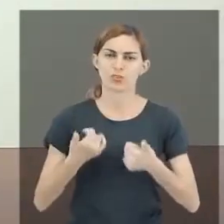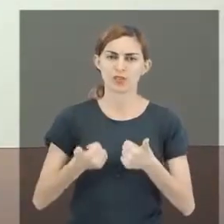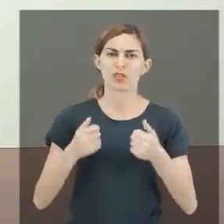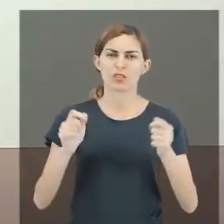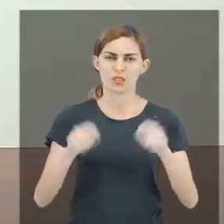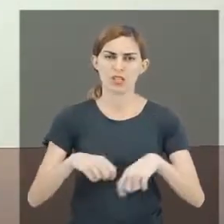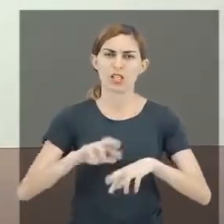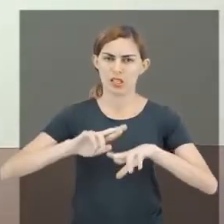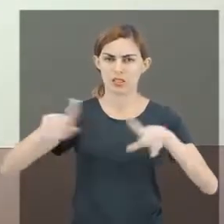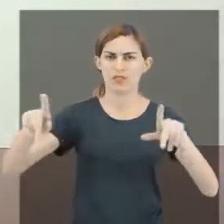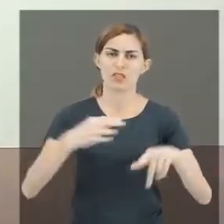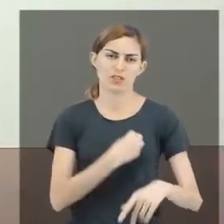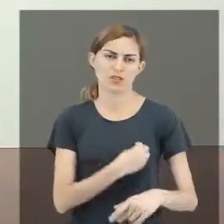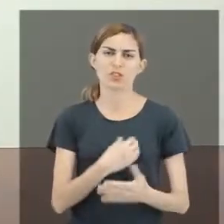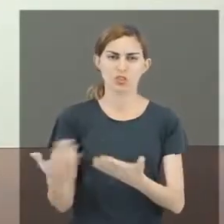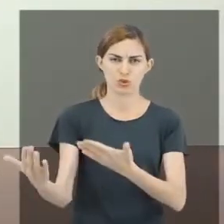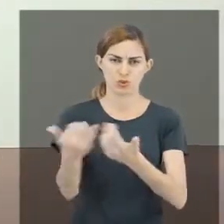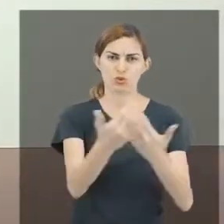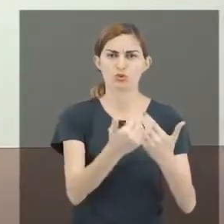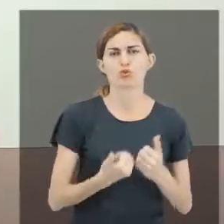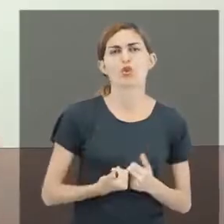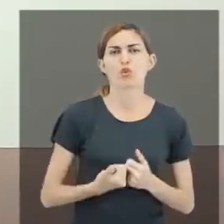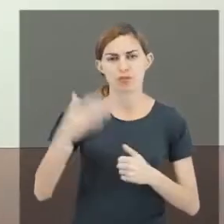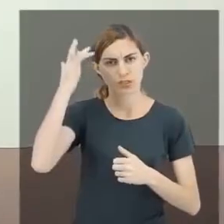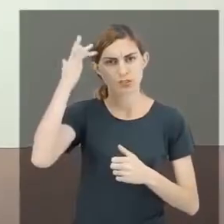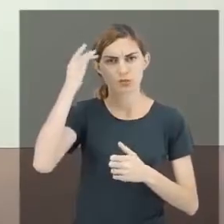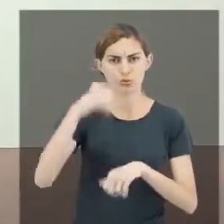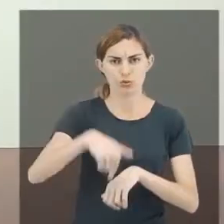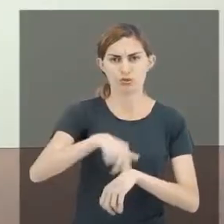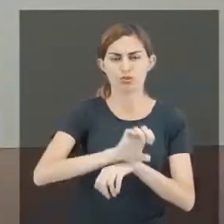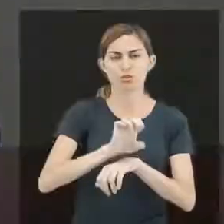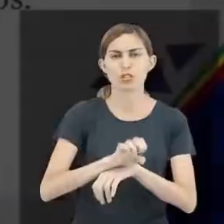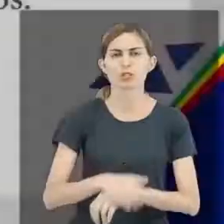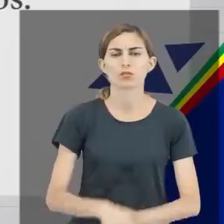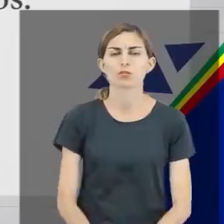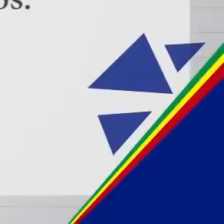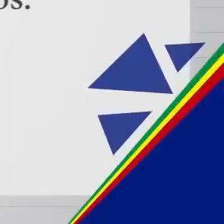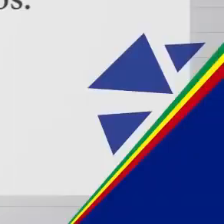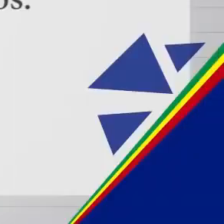fazer um grande diferencial na vida dos jovens e adultos do nosso Estado.